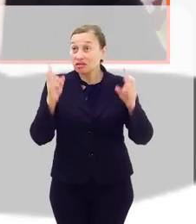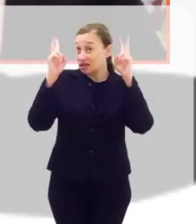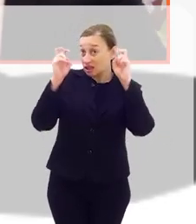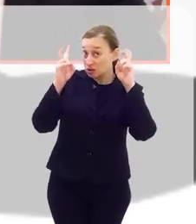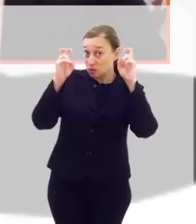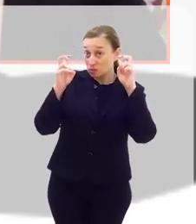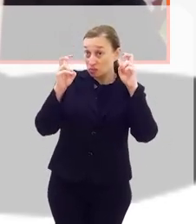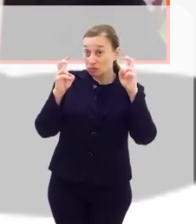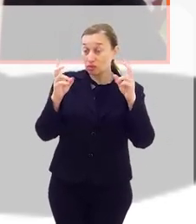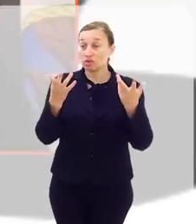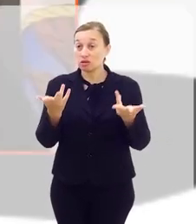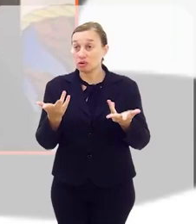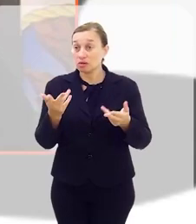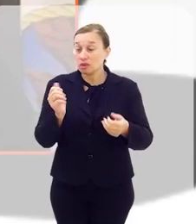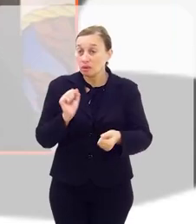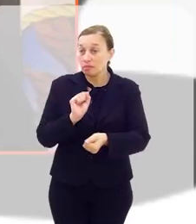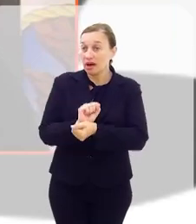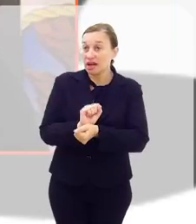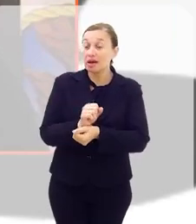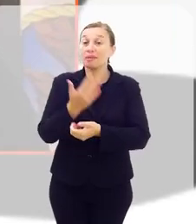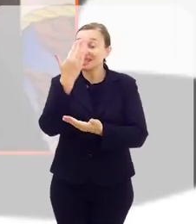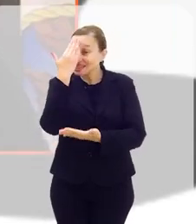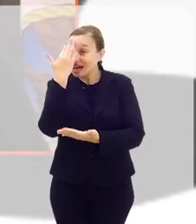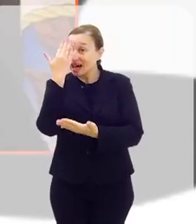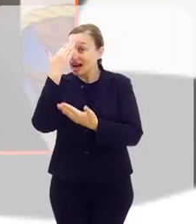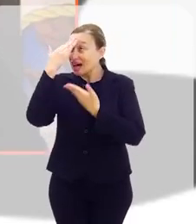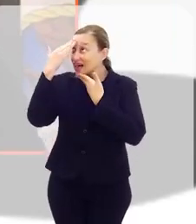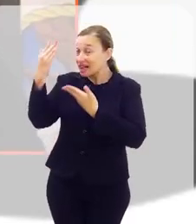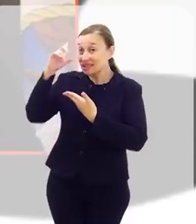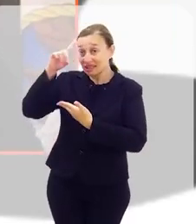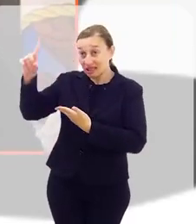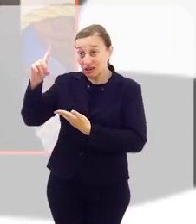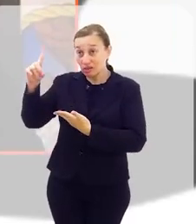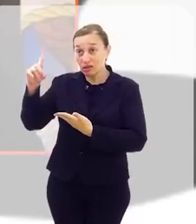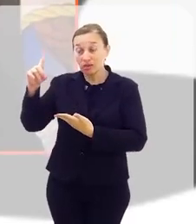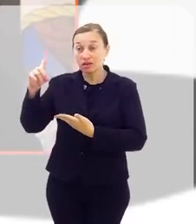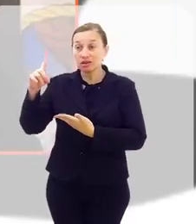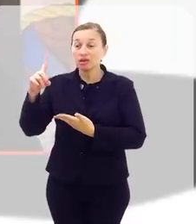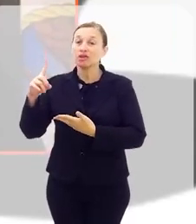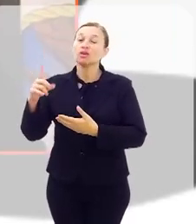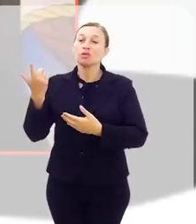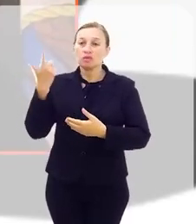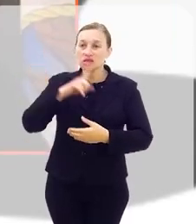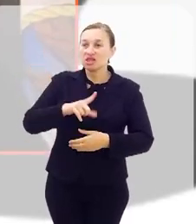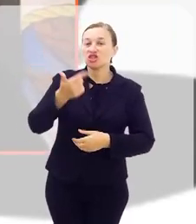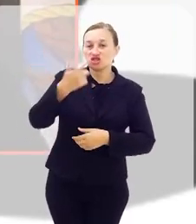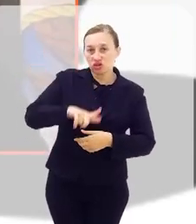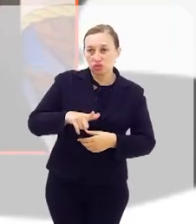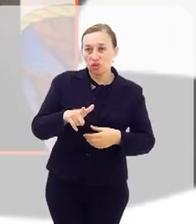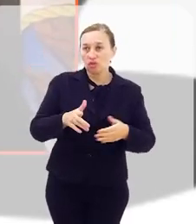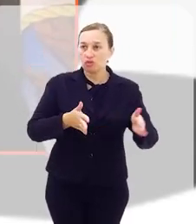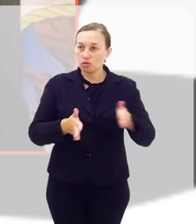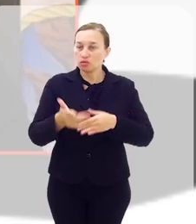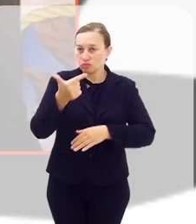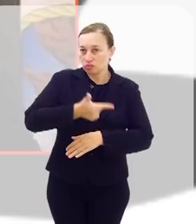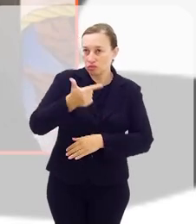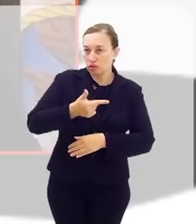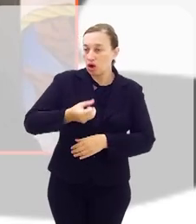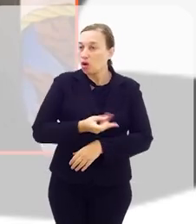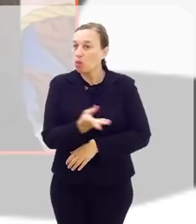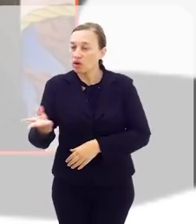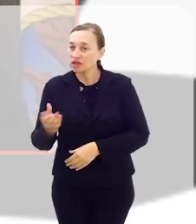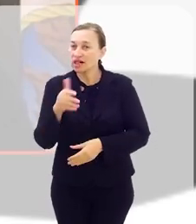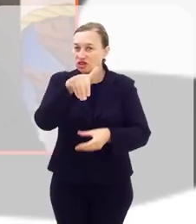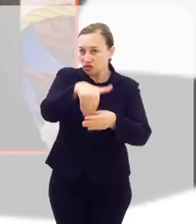questões e, graças a Deus, tivemos êxito em ser reeleitos com essa quantidade de